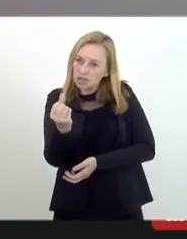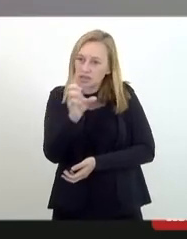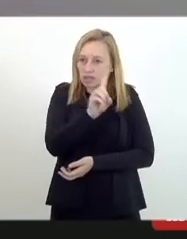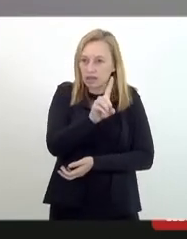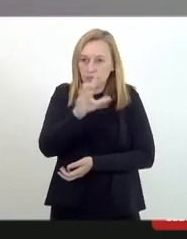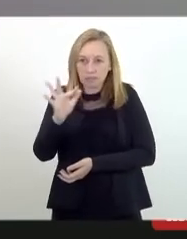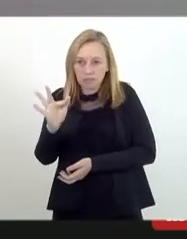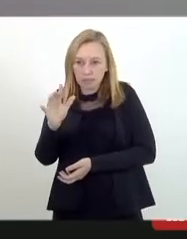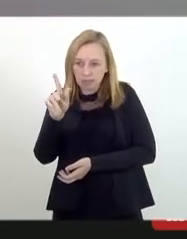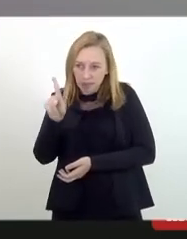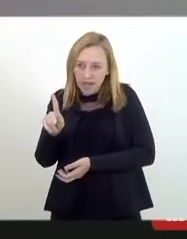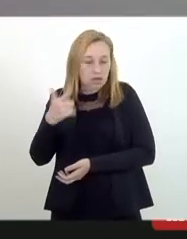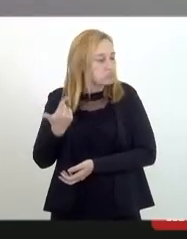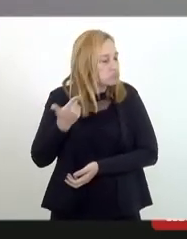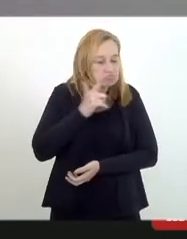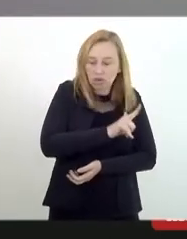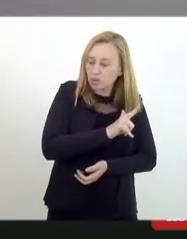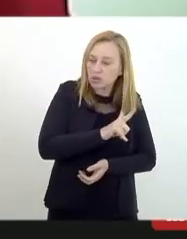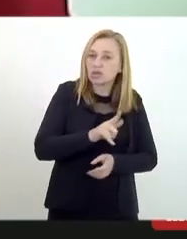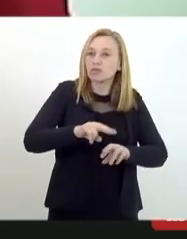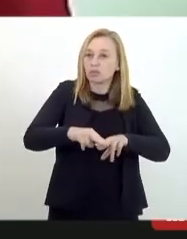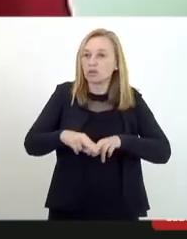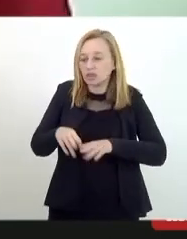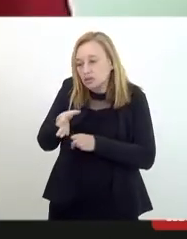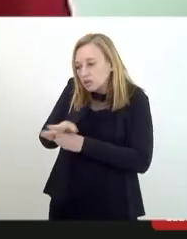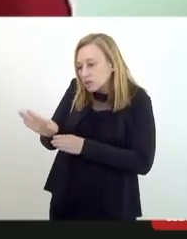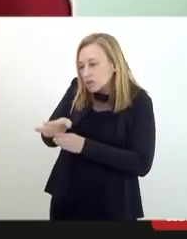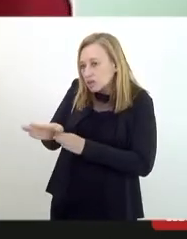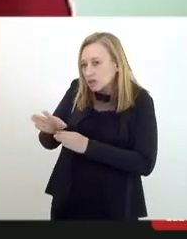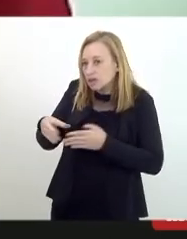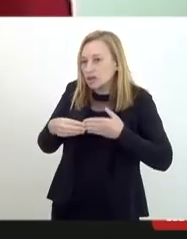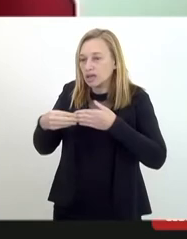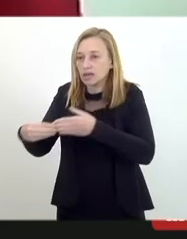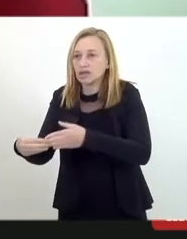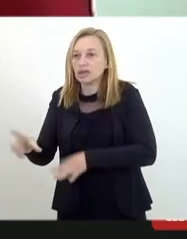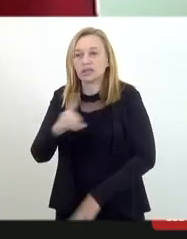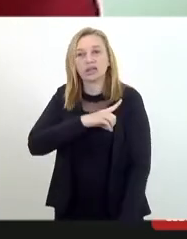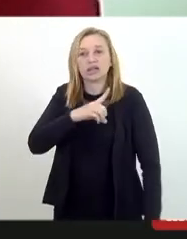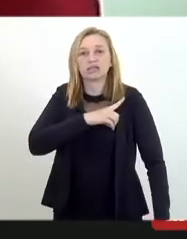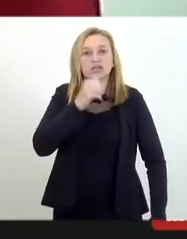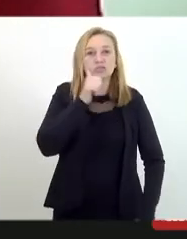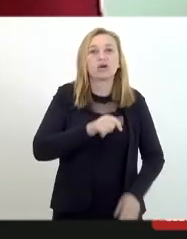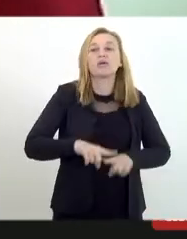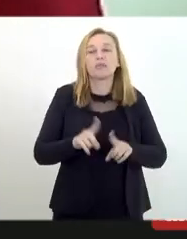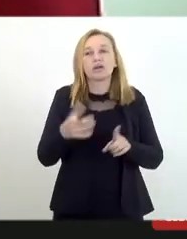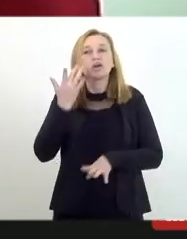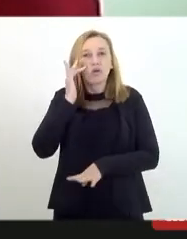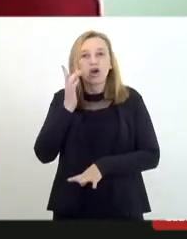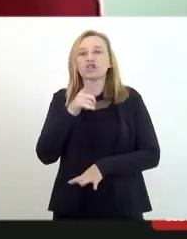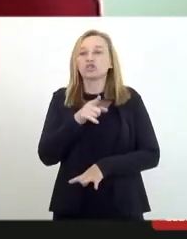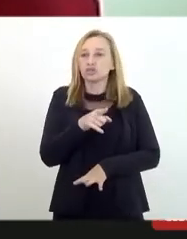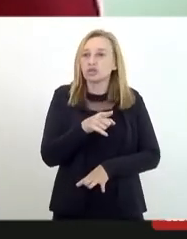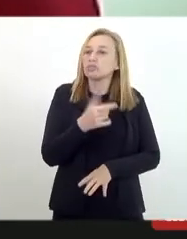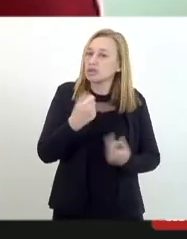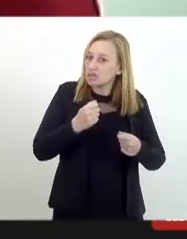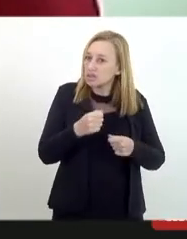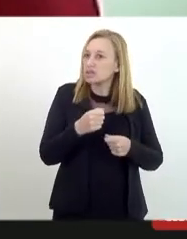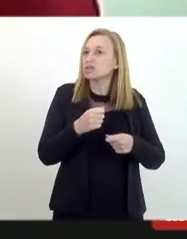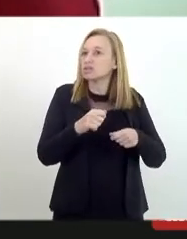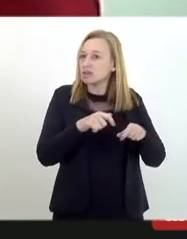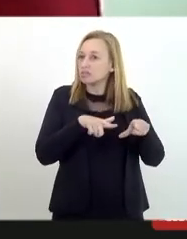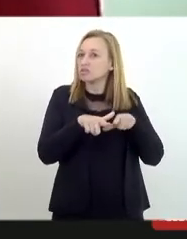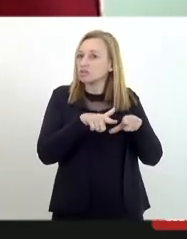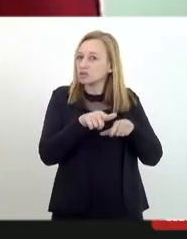não conseguiu. Por isso que foi orientado a se dirigir à delegacia de mulheres. Mas acho que a gente tem que trabalhar com essa